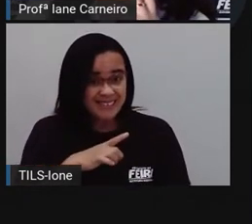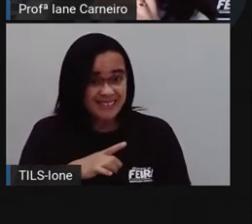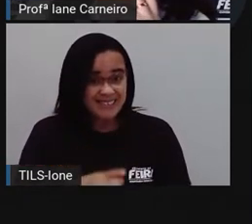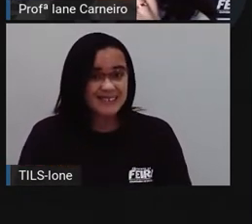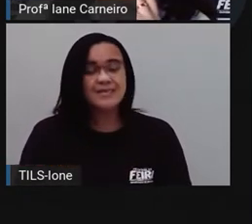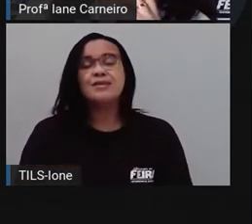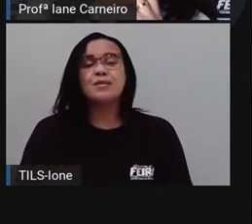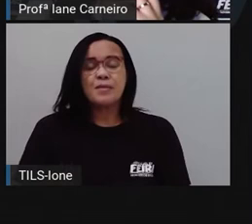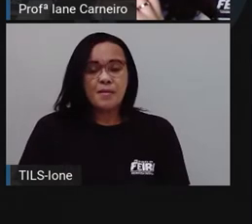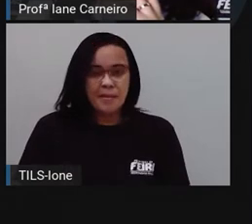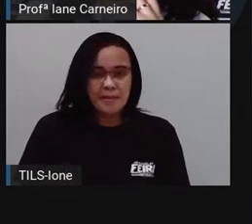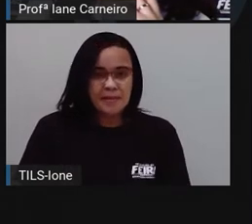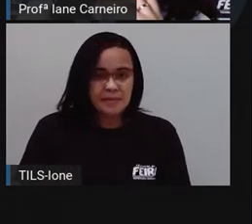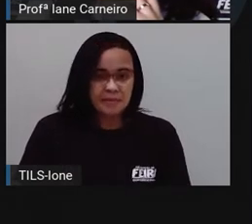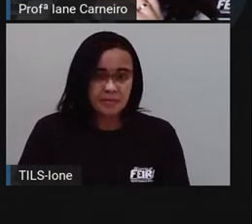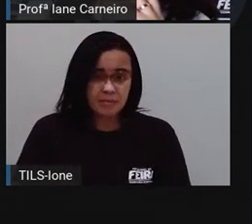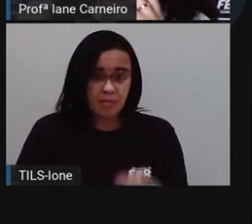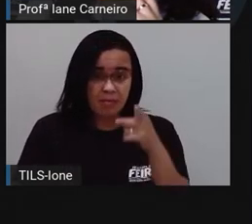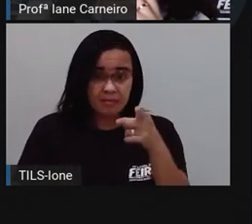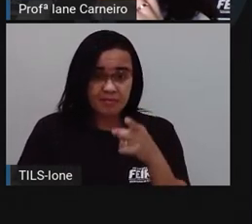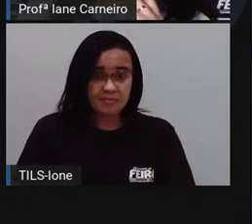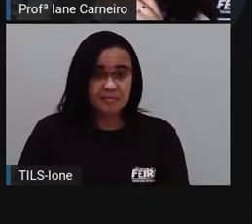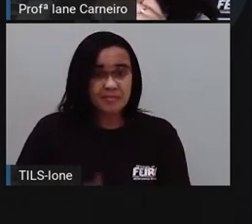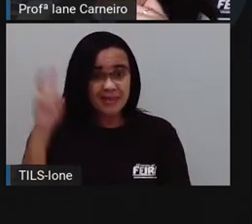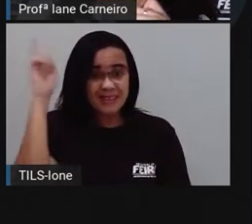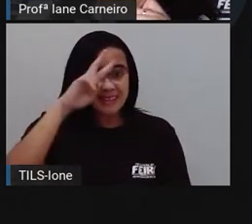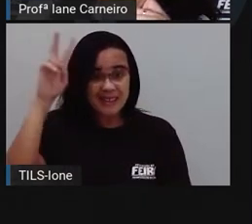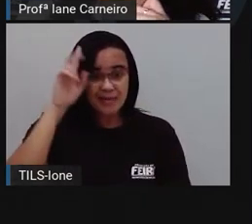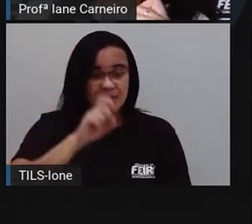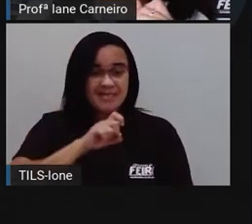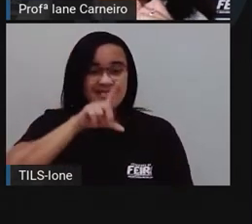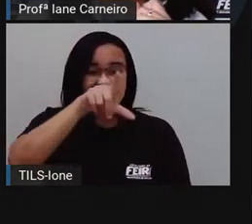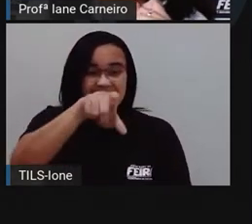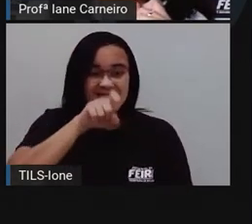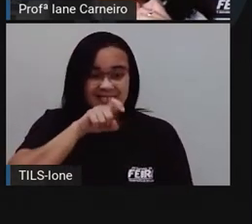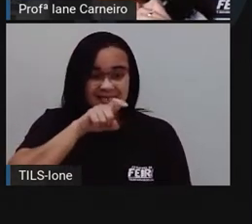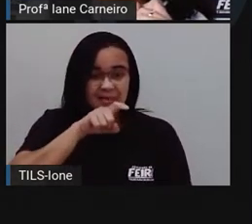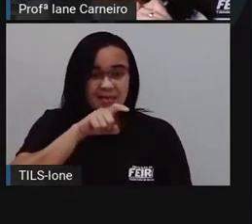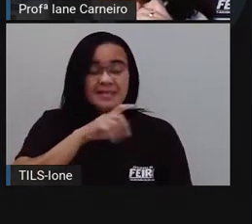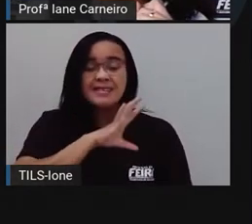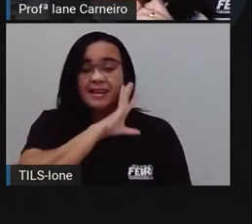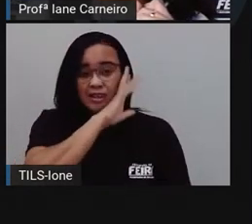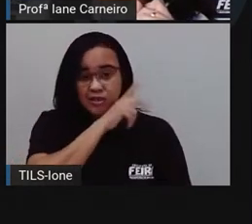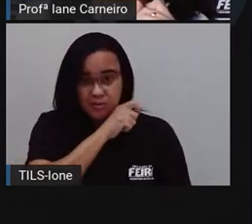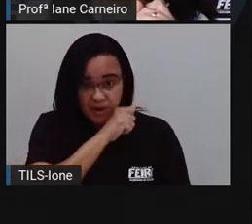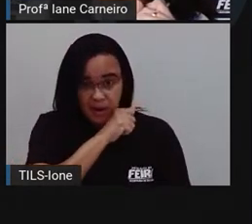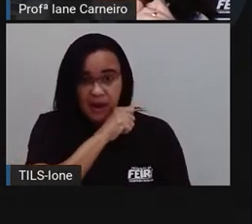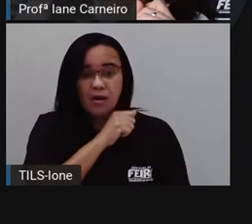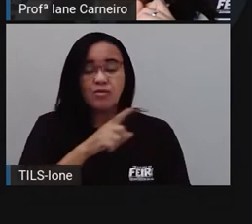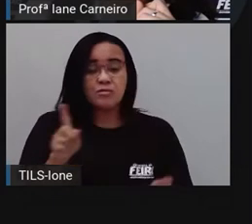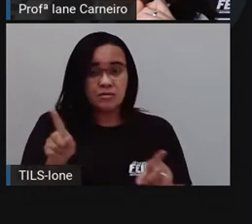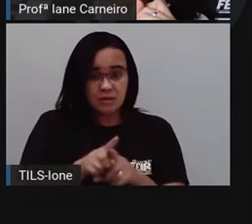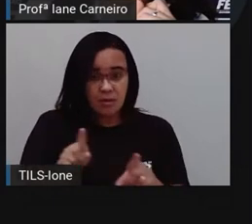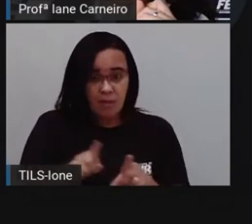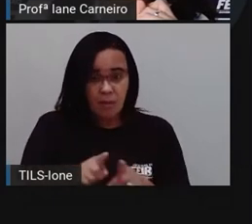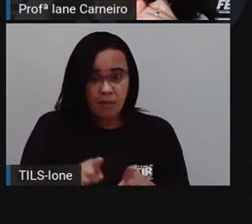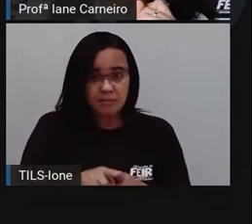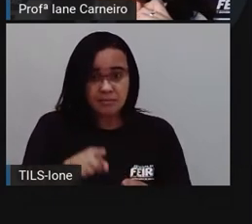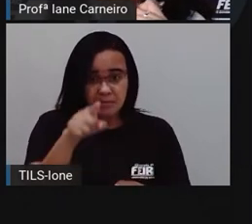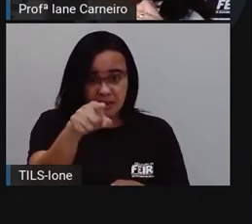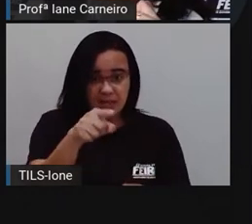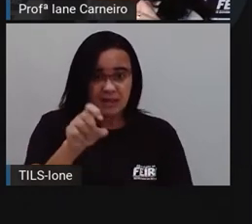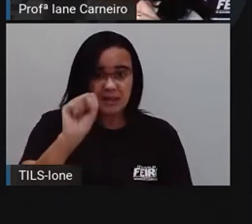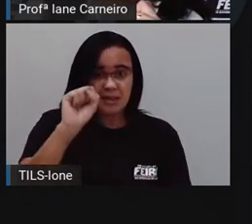Pronto. A gente tem lá, ó, o tamanduá bandeira, o sagui, né? A mão pelada,